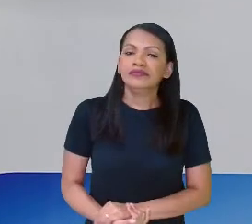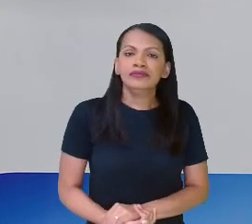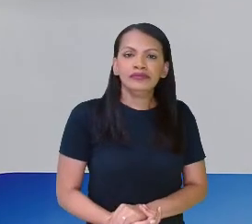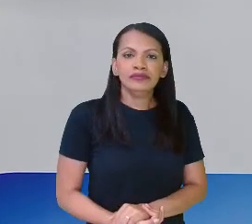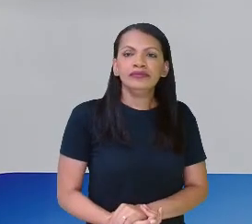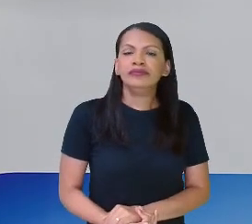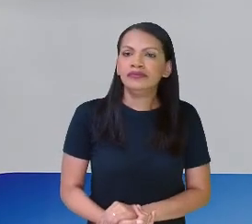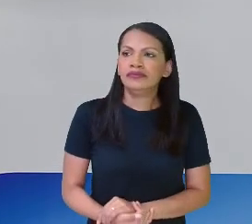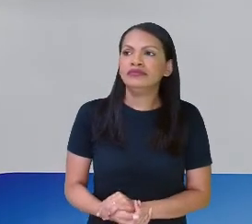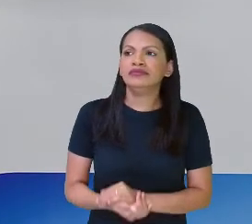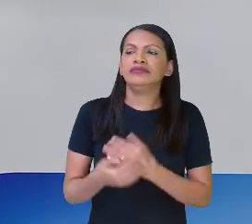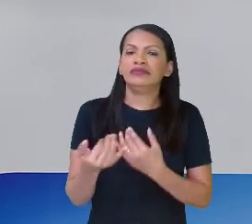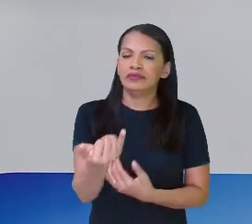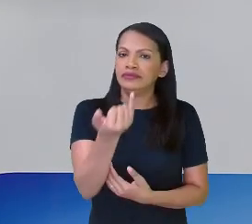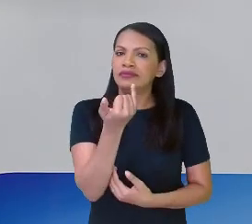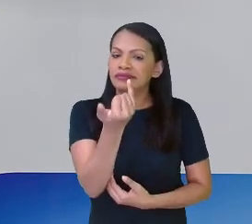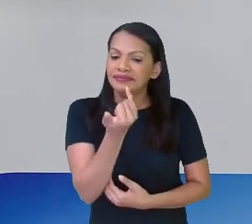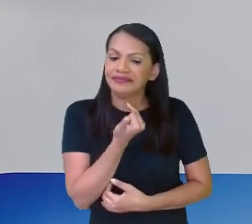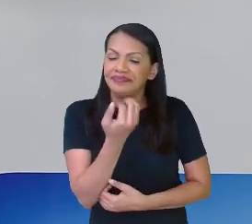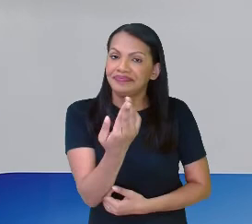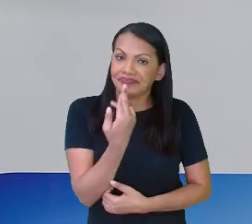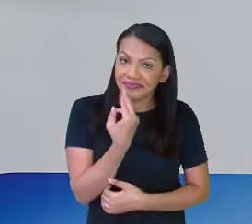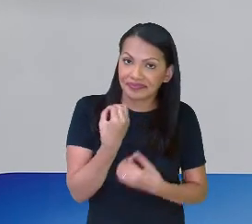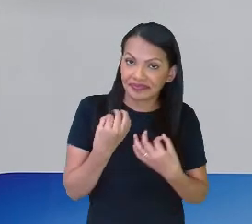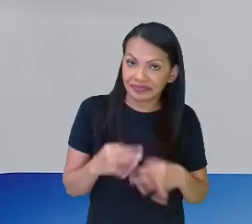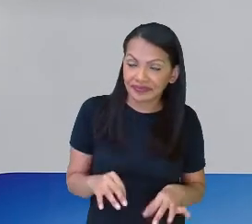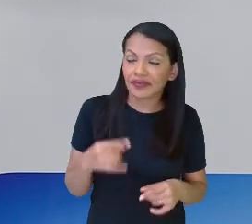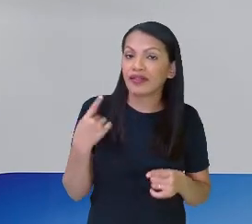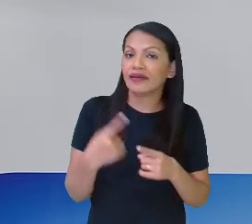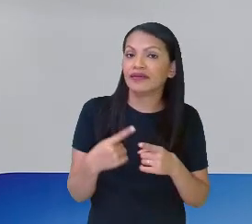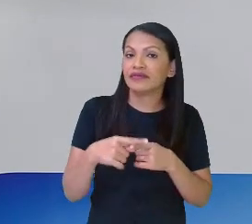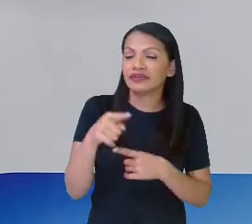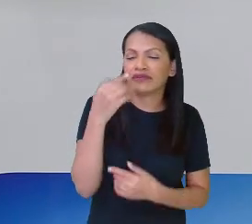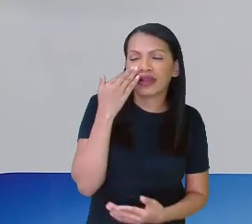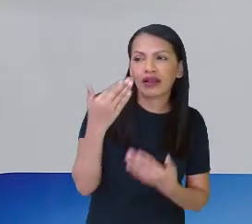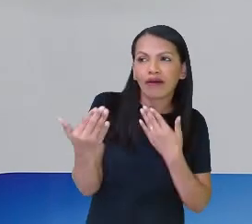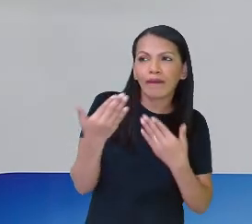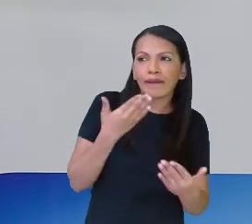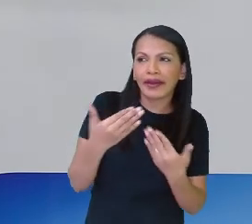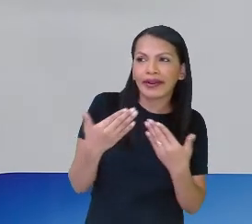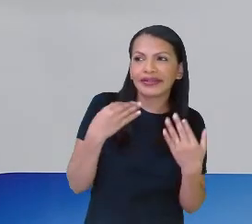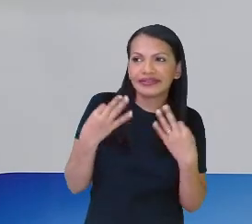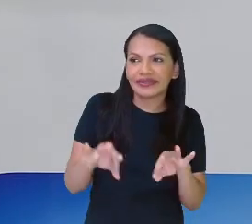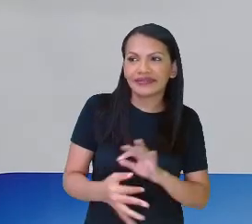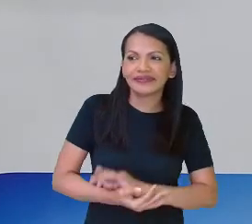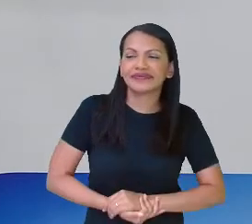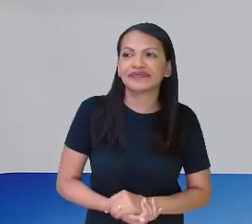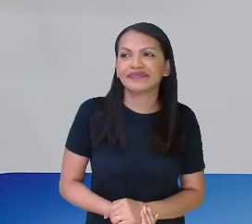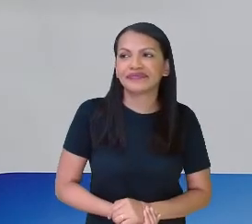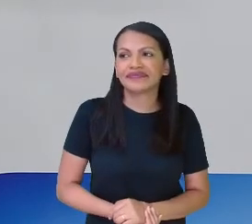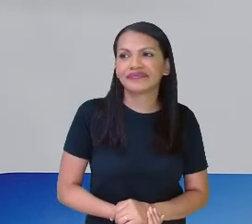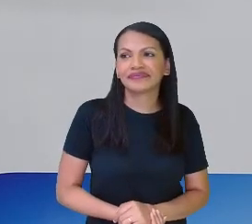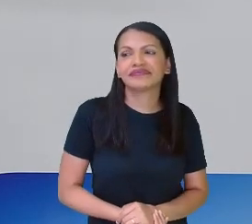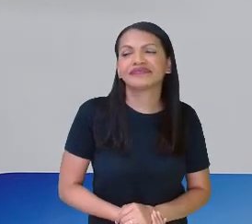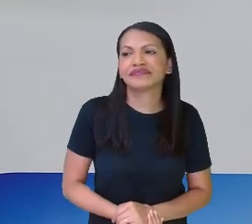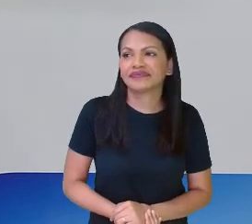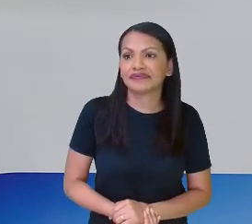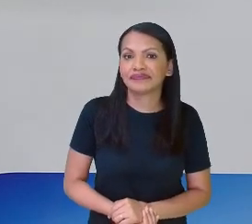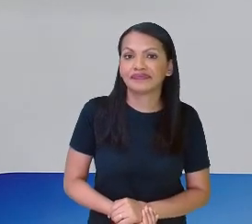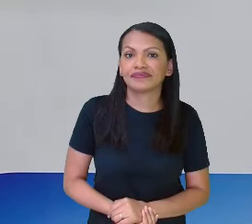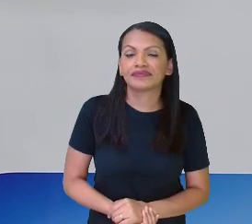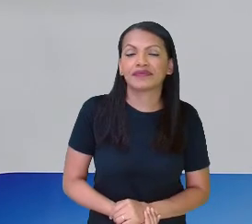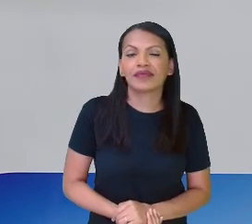que você vai precisar para me dar a resposta, tá certo? Porque você vai comparar. Olha para aqui agora. Aqui eu tenho uma